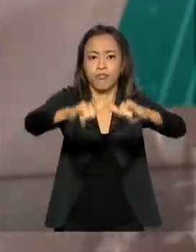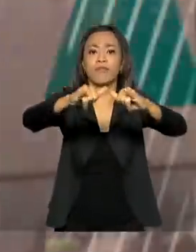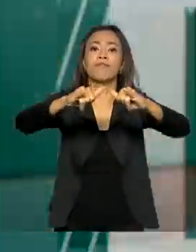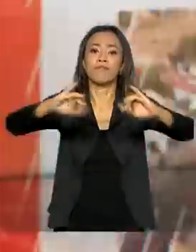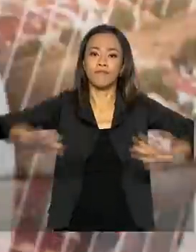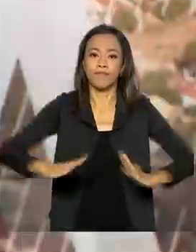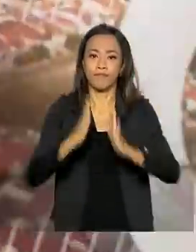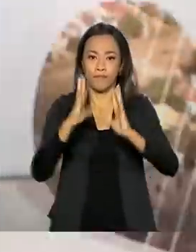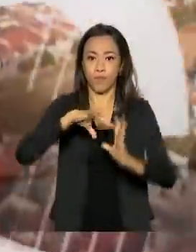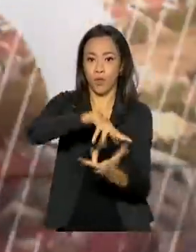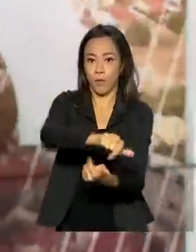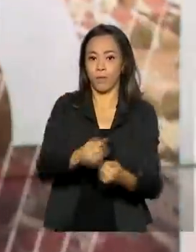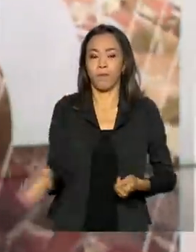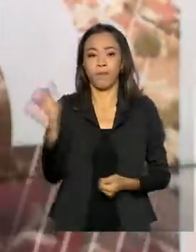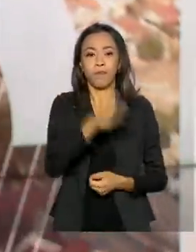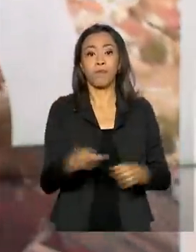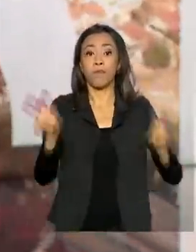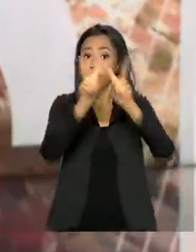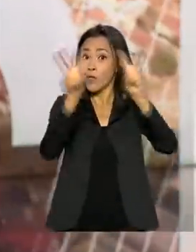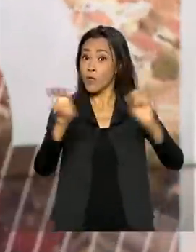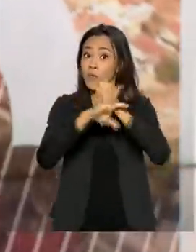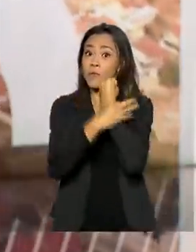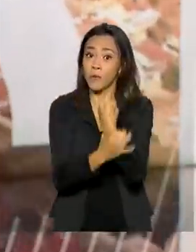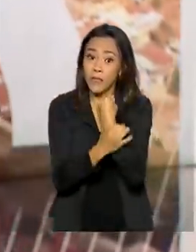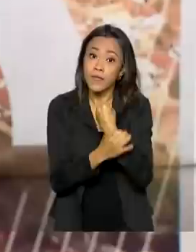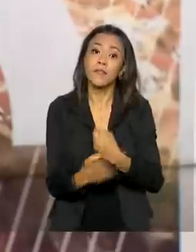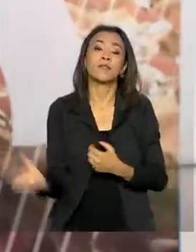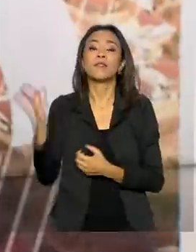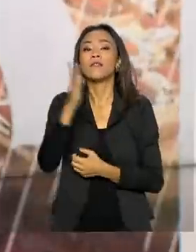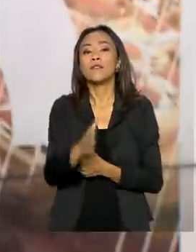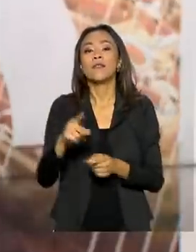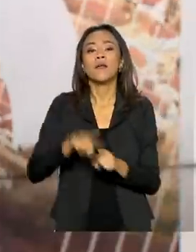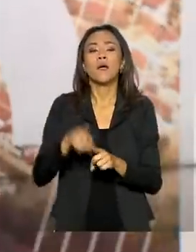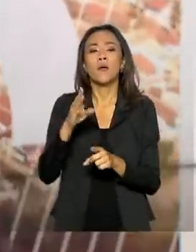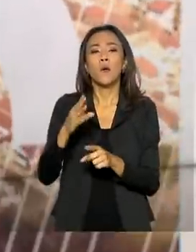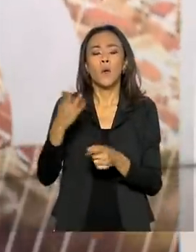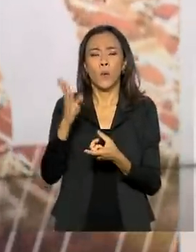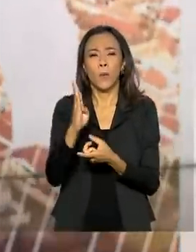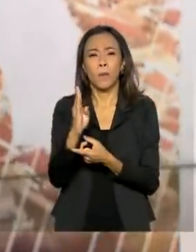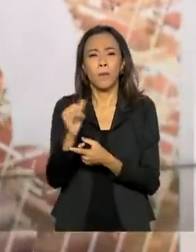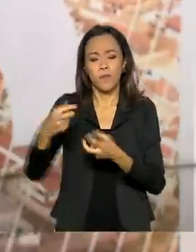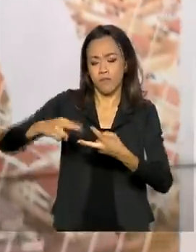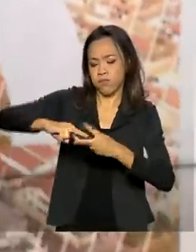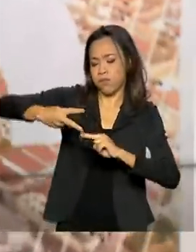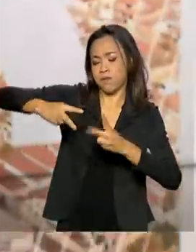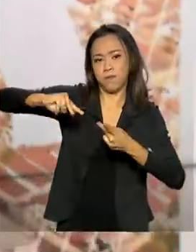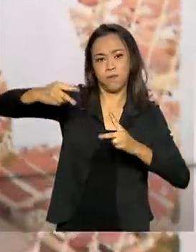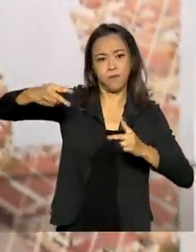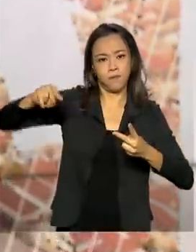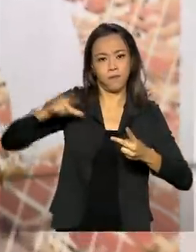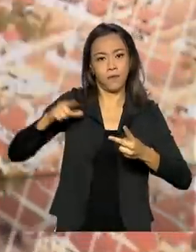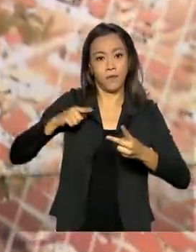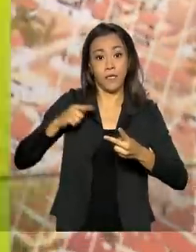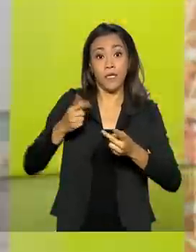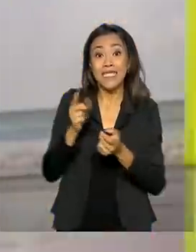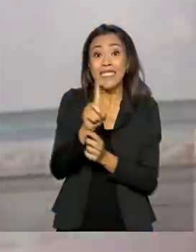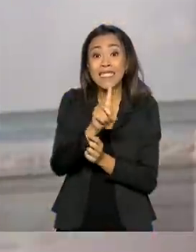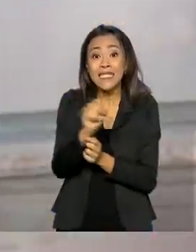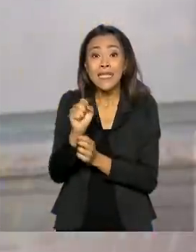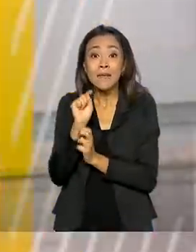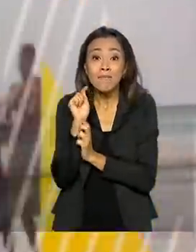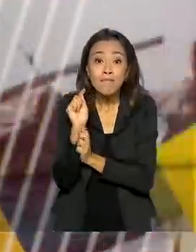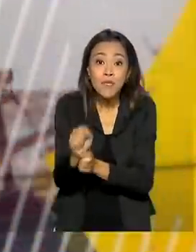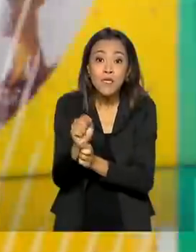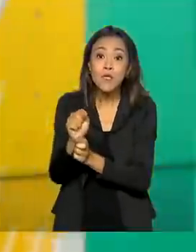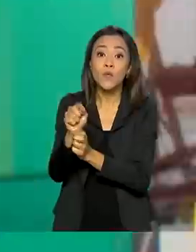Agora, segurança. O Banco de Perfis Genéticos, coordenado pelo Ministério da Justiça, atingiu a marca de 100 mil dados cadastrados.